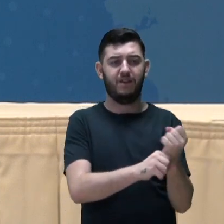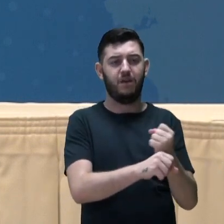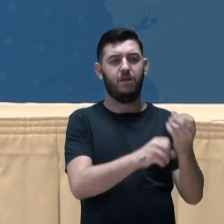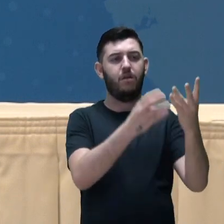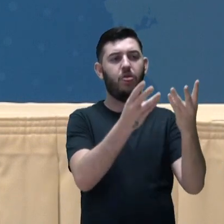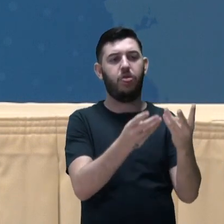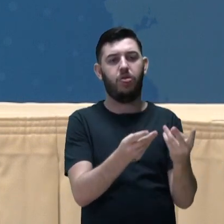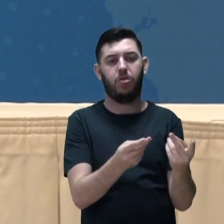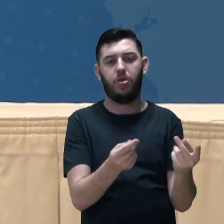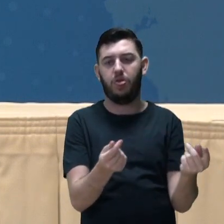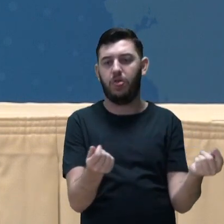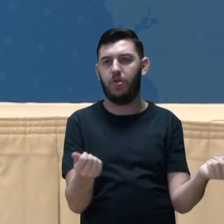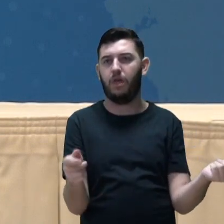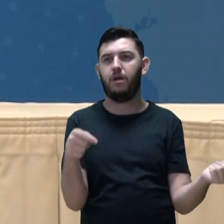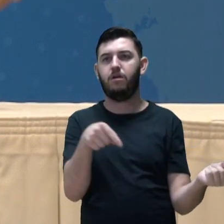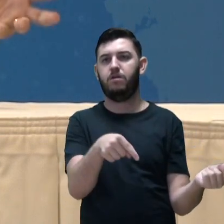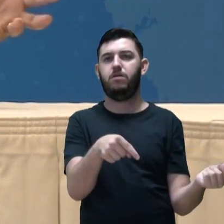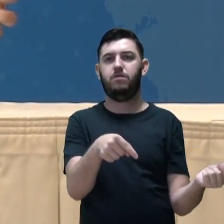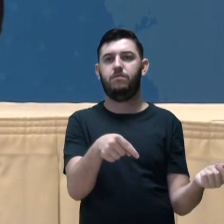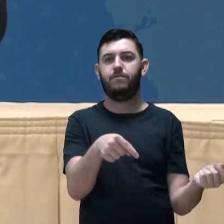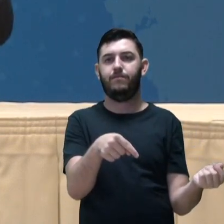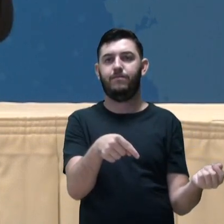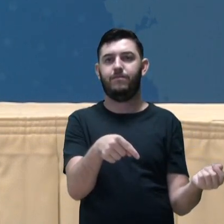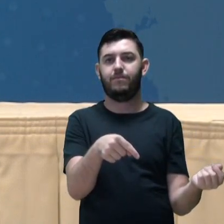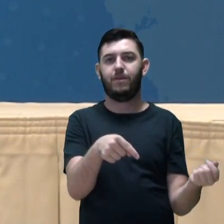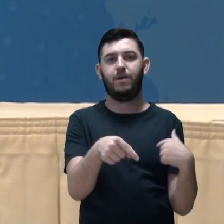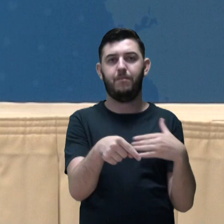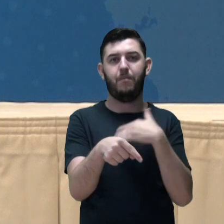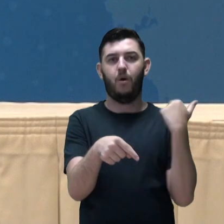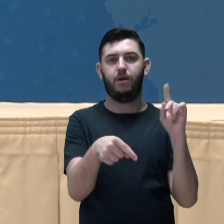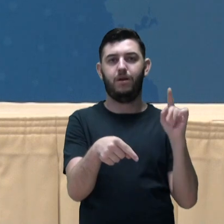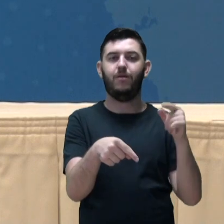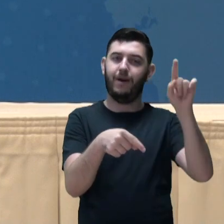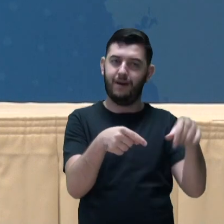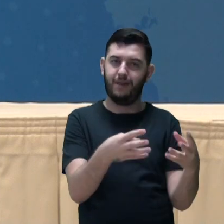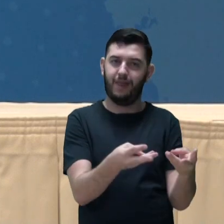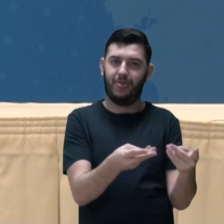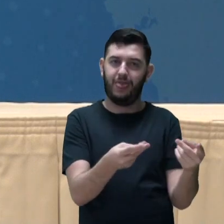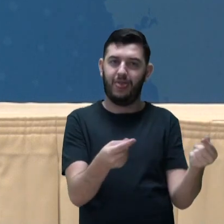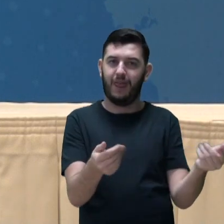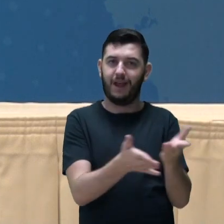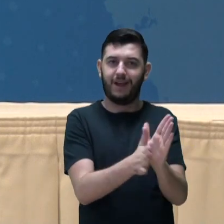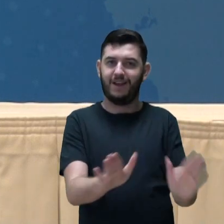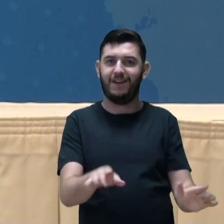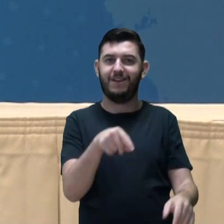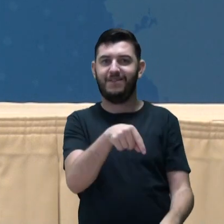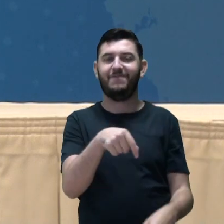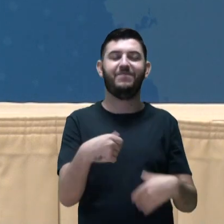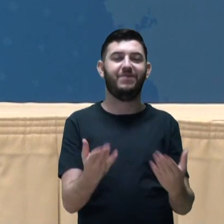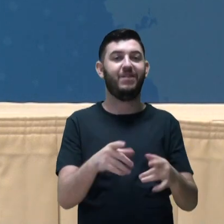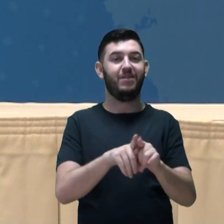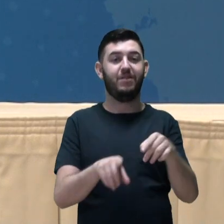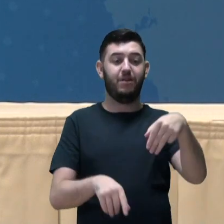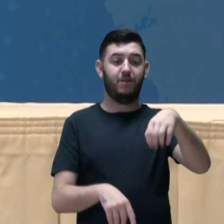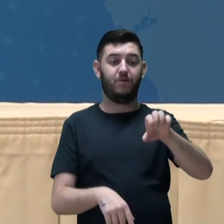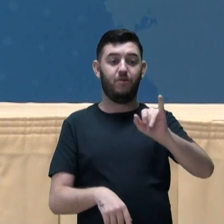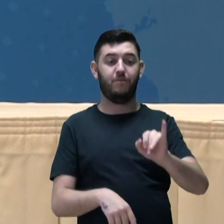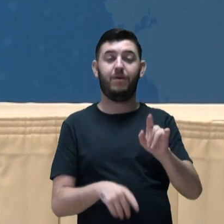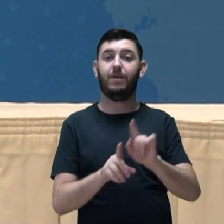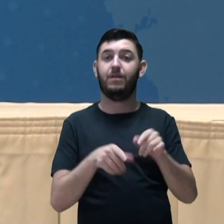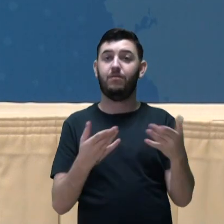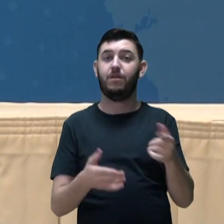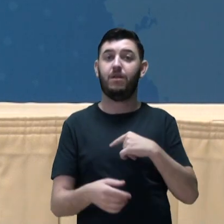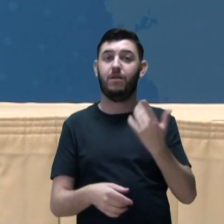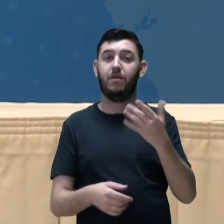de existência. Então, assim, morre é, ou seja, deixa de existir, o negócio vai à falência. No caso dos microempreendedores individuais, esse é um dado mais